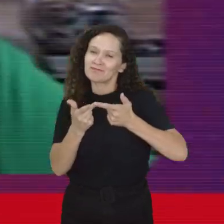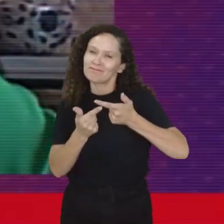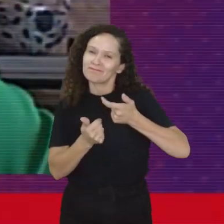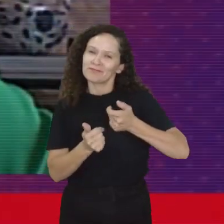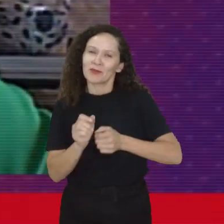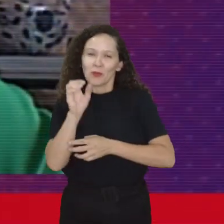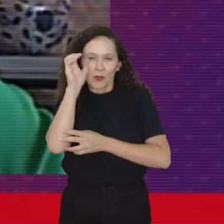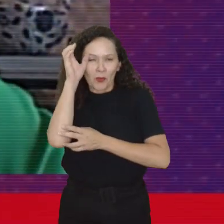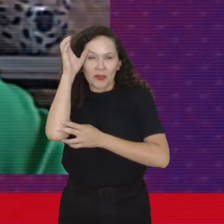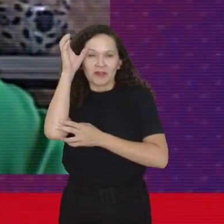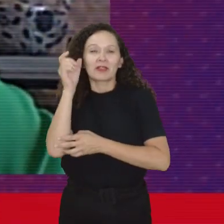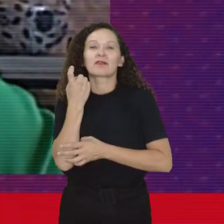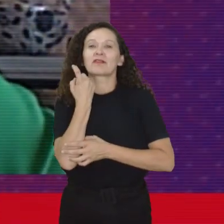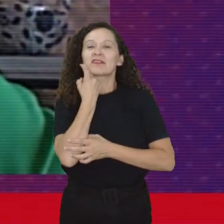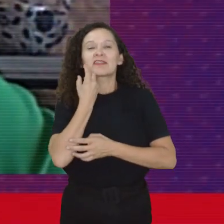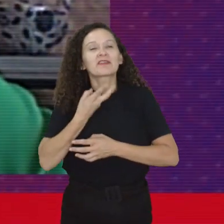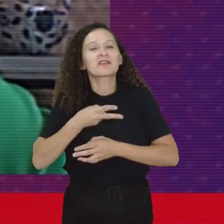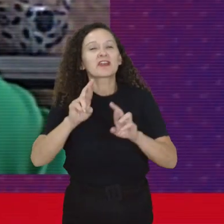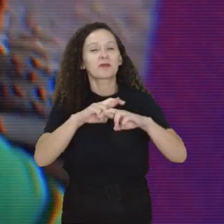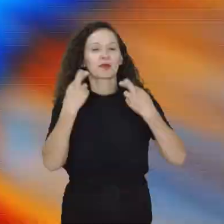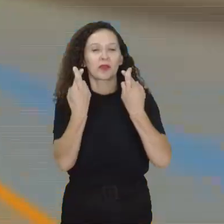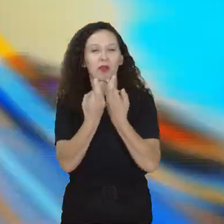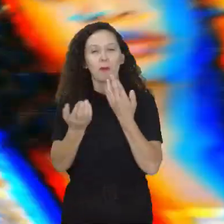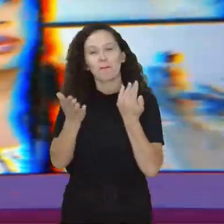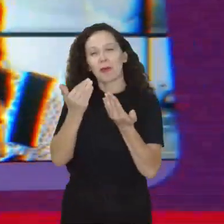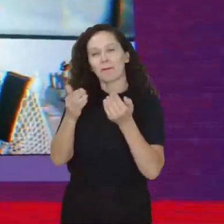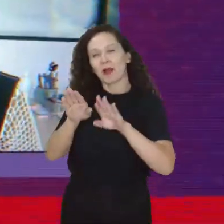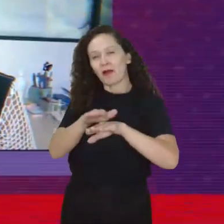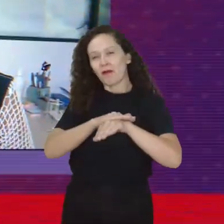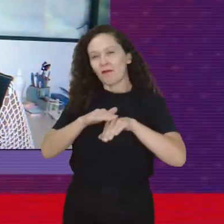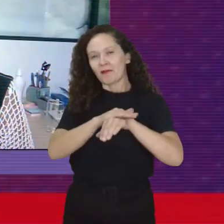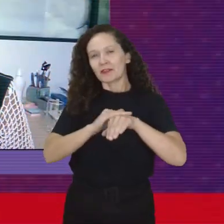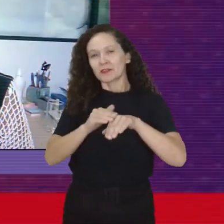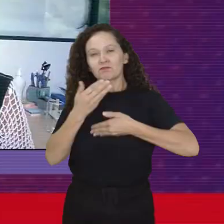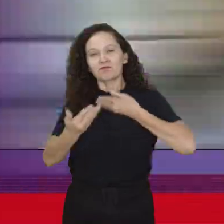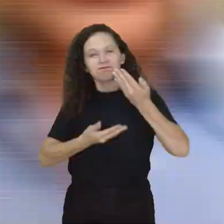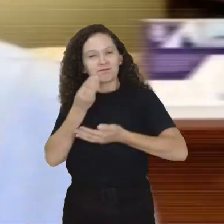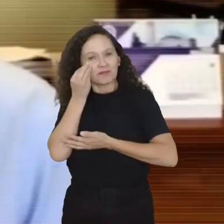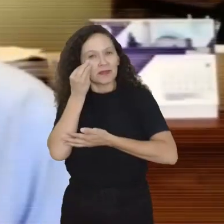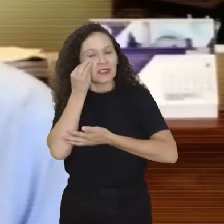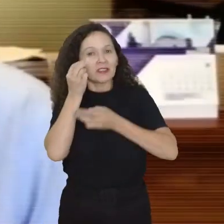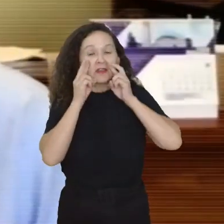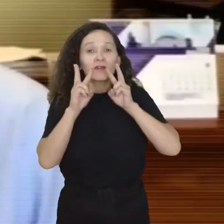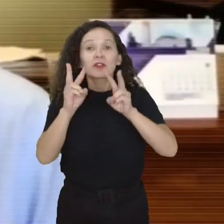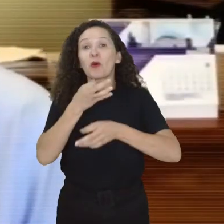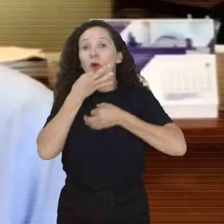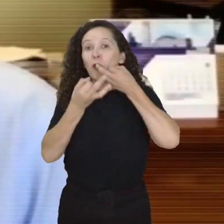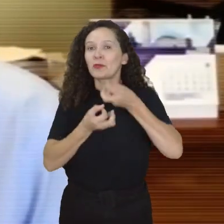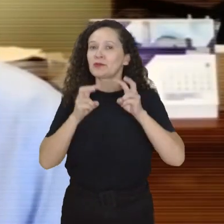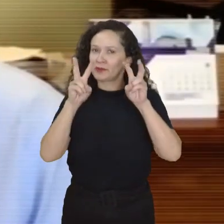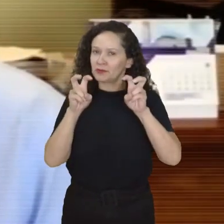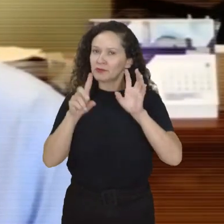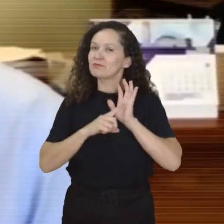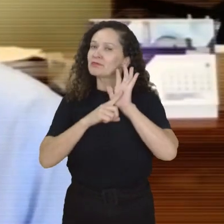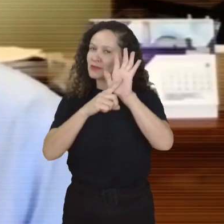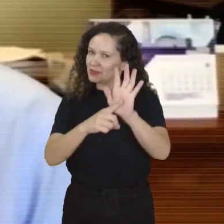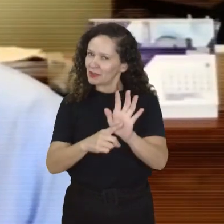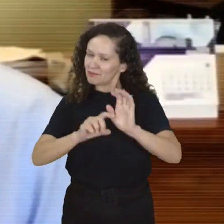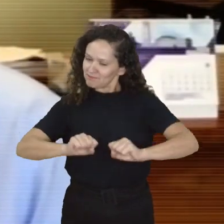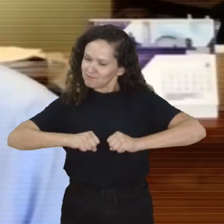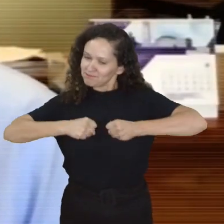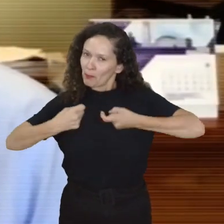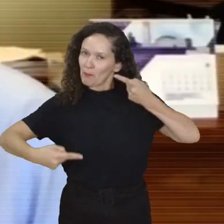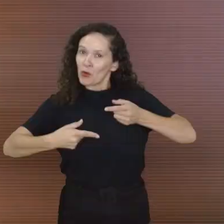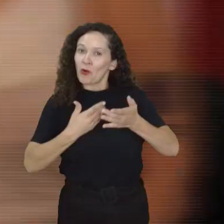notório saber. Às sextas-feiras, elas se reúnem em uma roda de conversa para trocar experiências e visões sobre o assunto. E para mostrar que engajamento